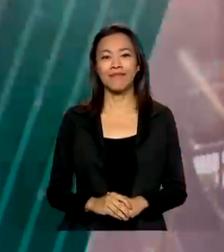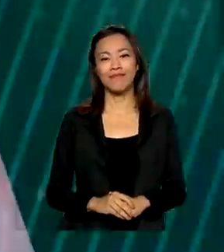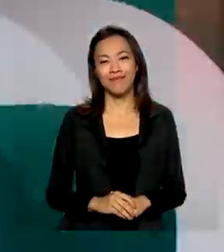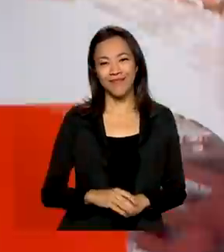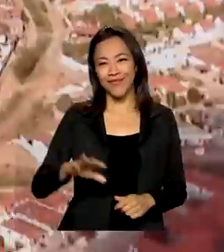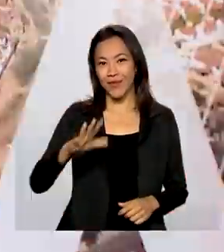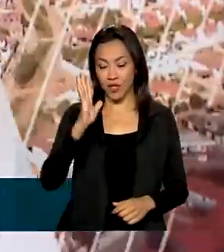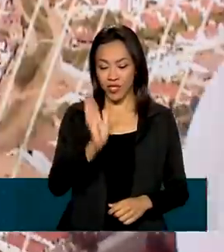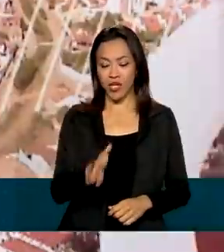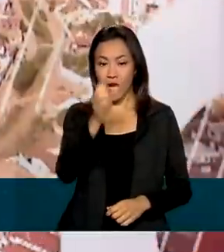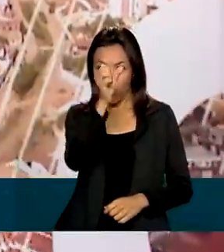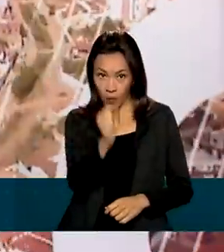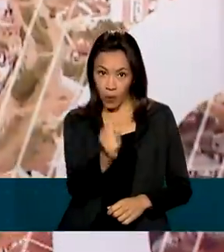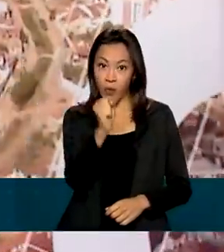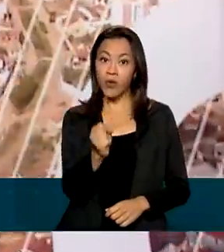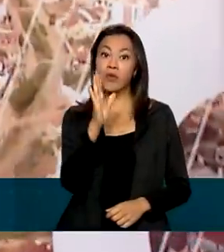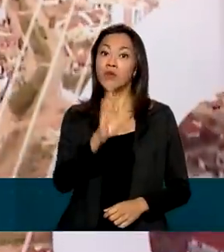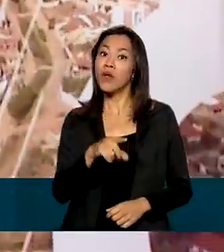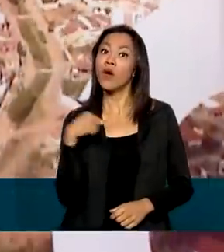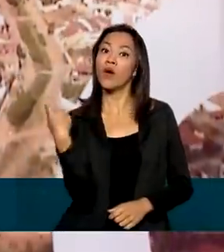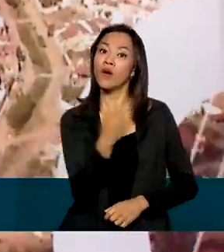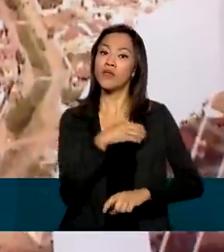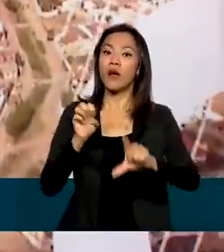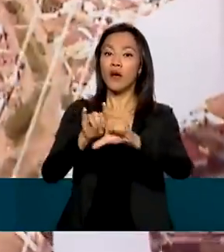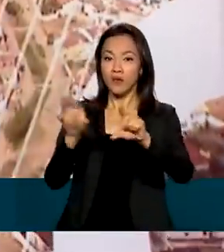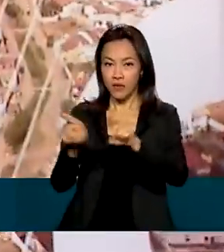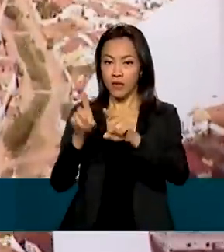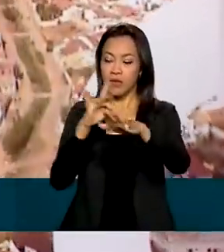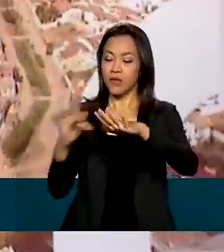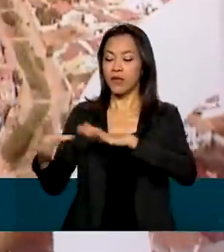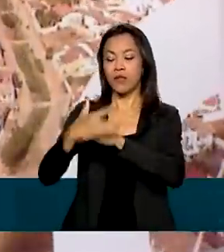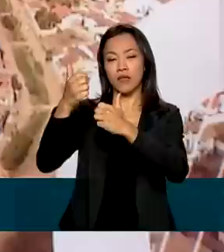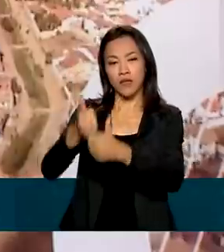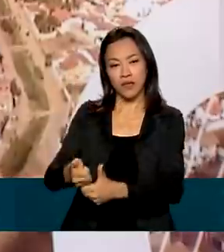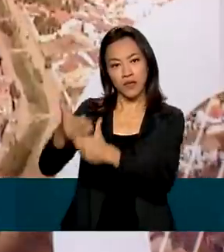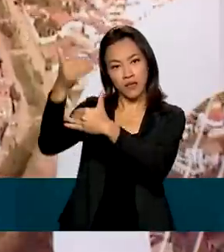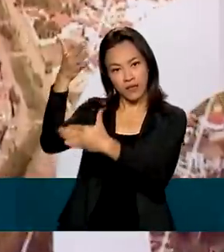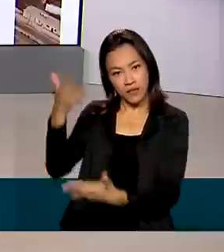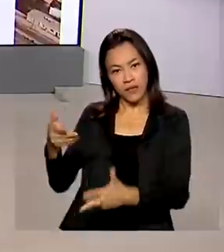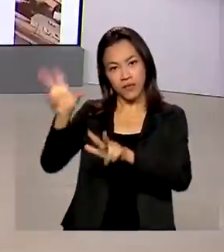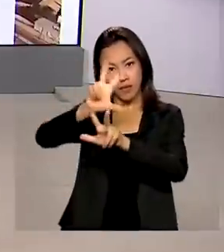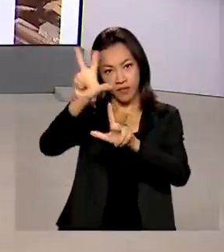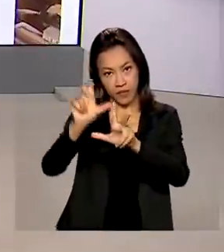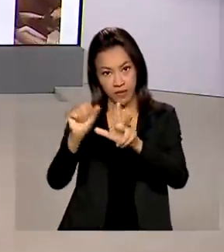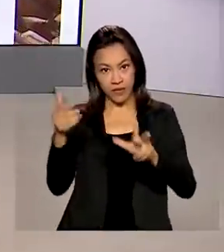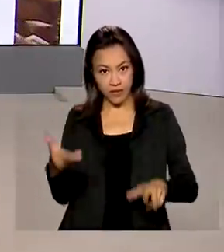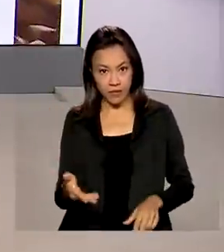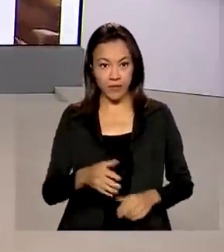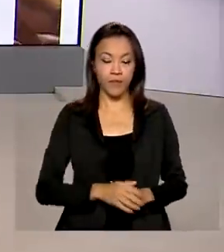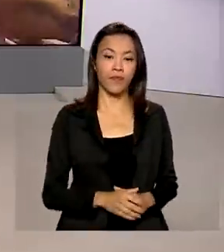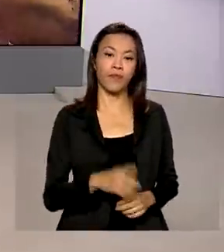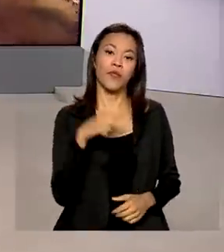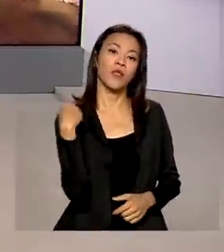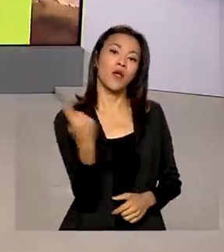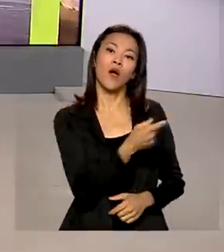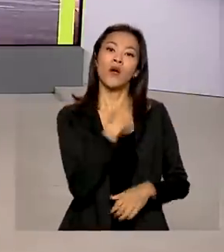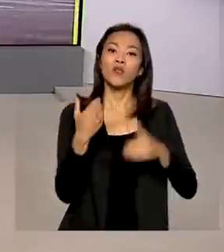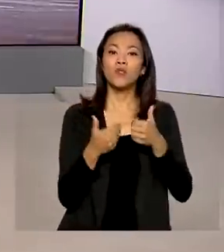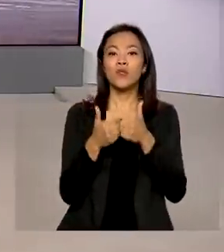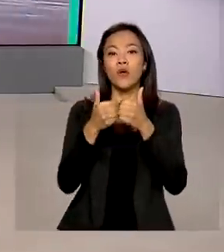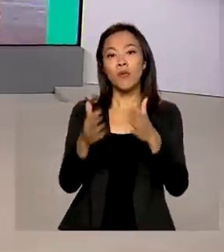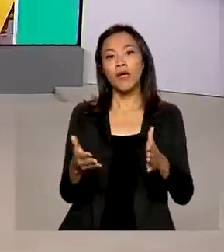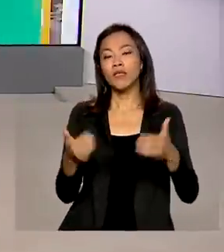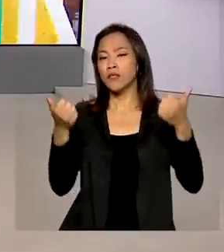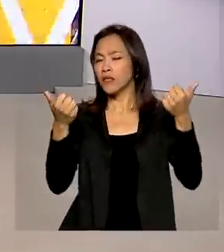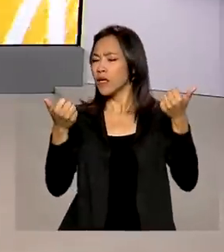Oito horas, estamos ao vivo também pelas redes sociais da TV Brasil. A gente começa falando de saúde.